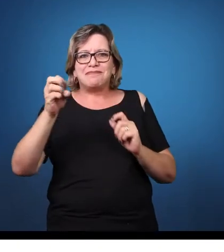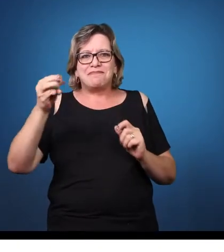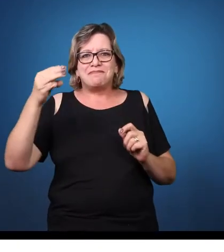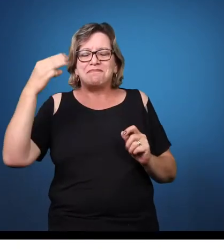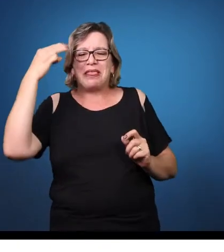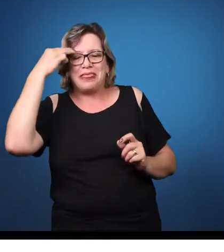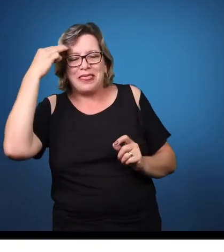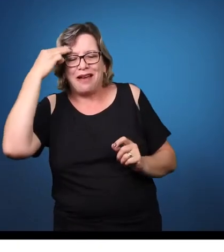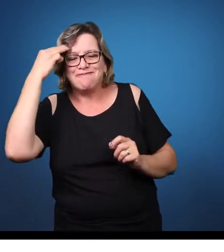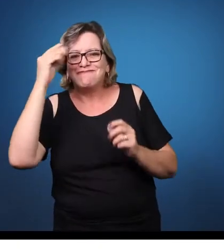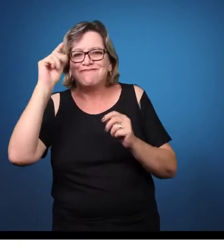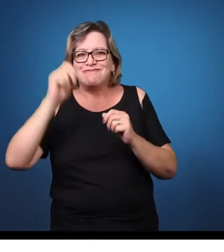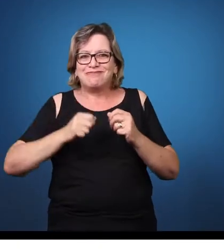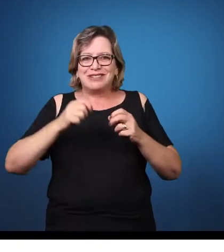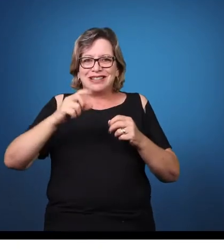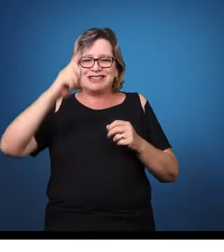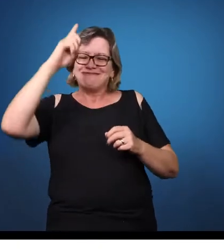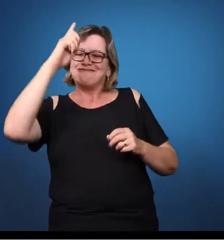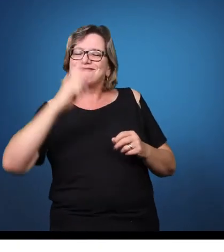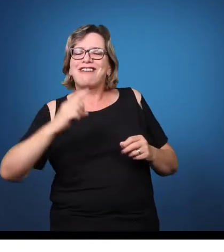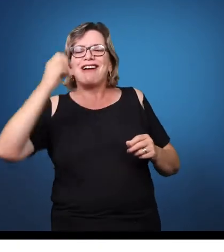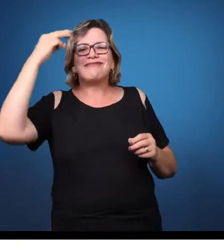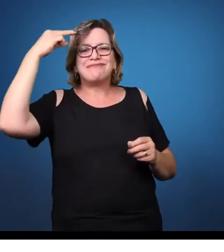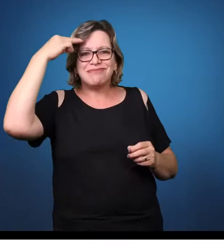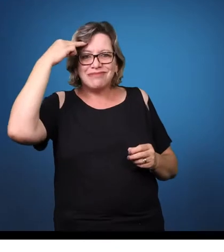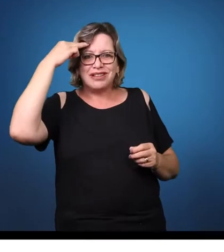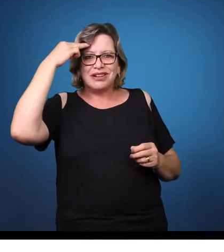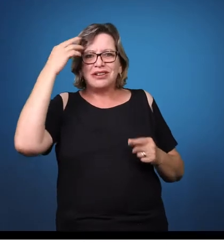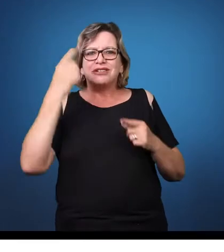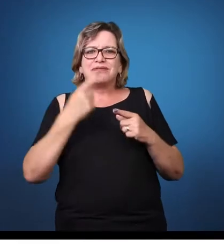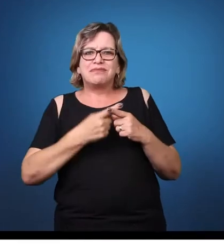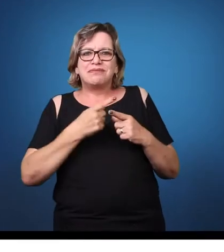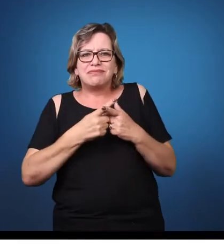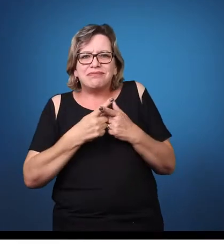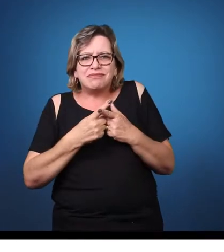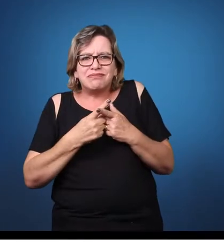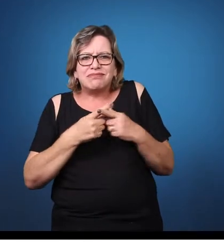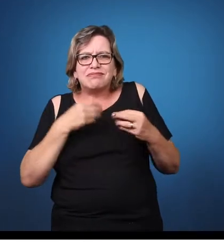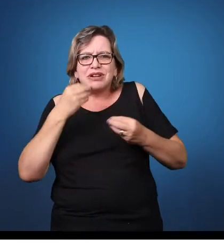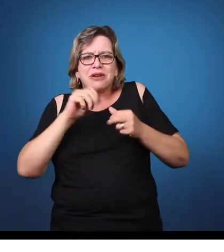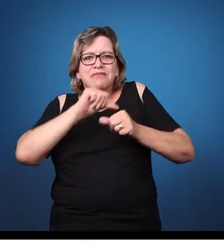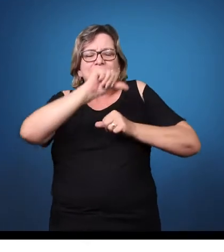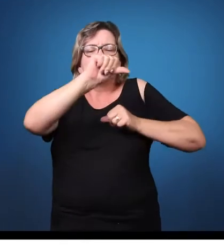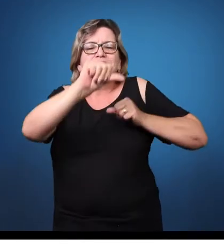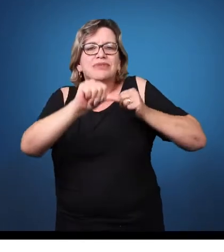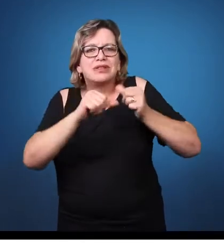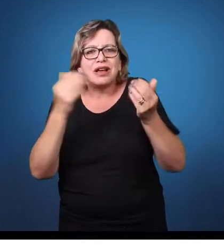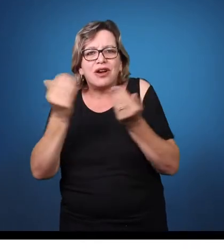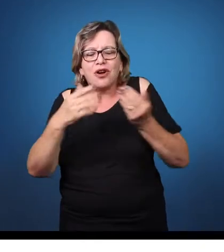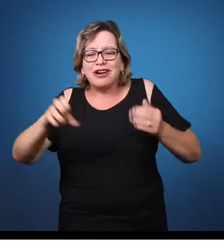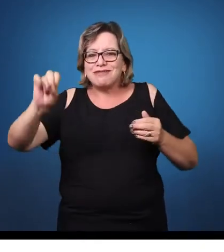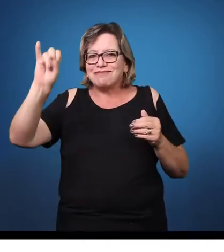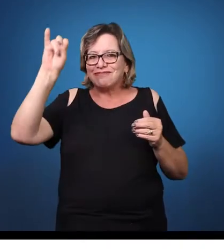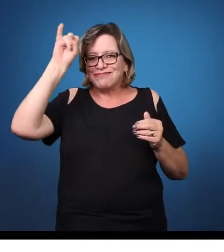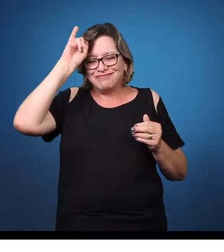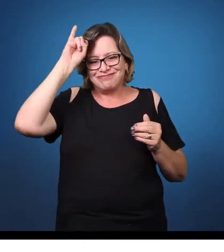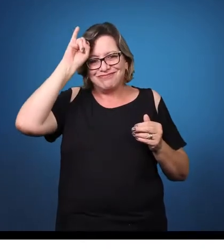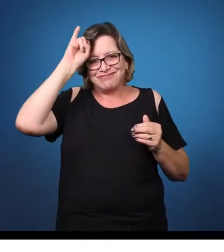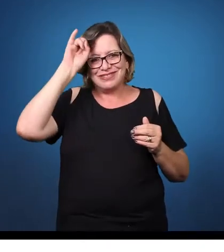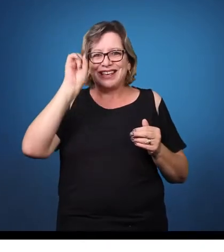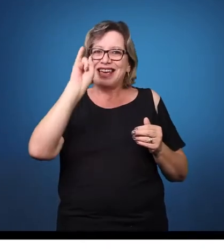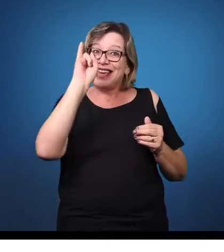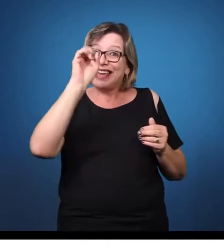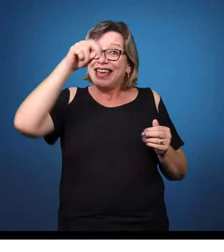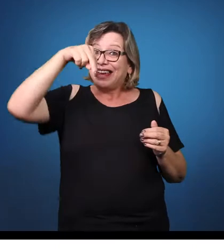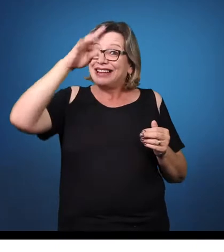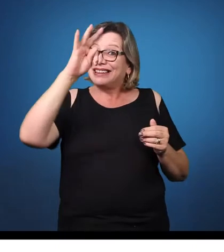Por que esse termo mudou? E ainda a gente escuta muito deficiência mental. Esse conceito, ele é um conceito